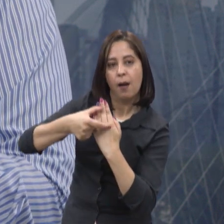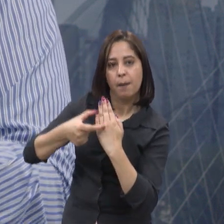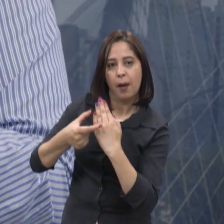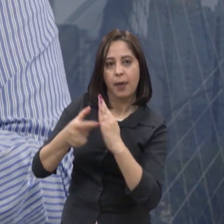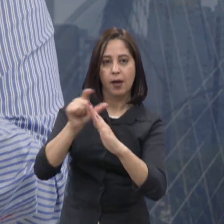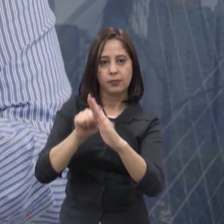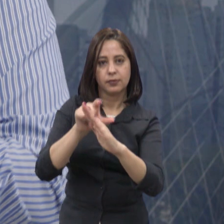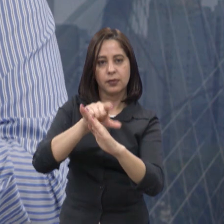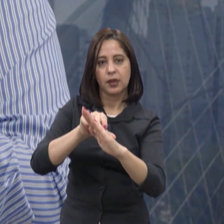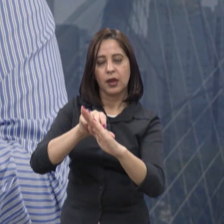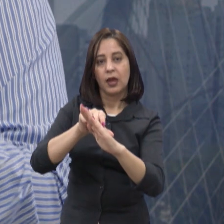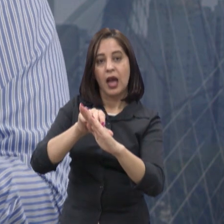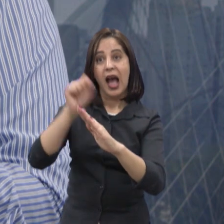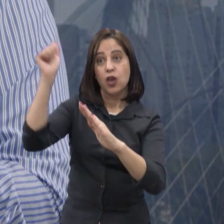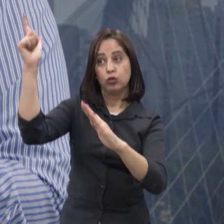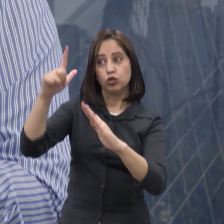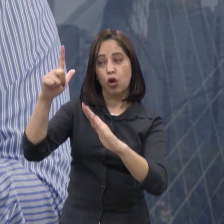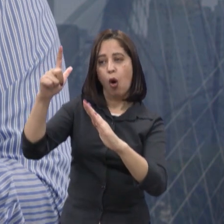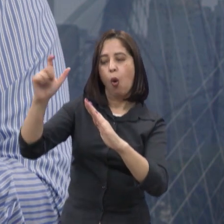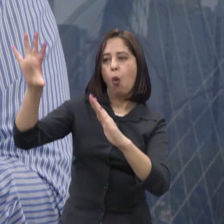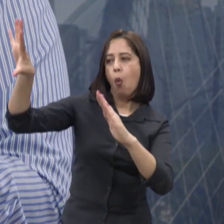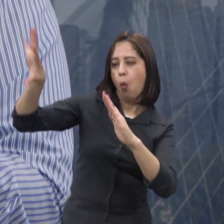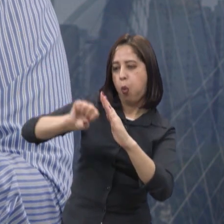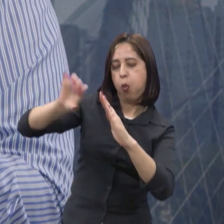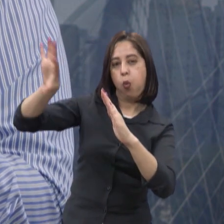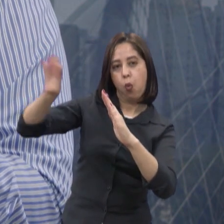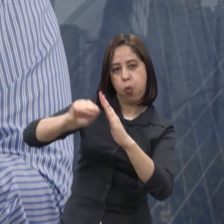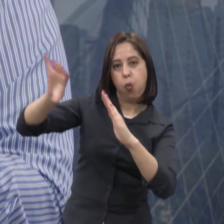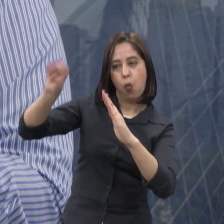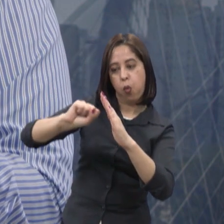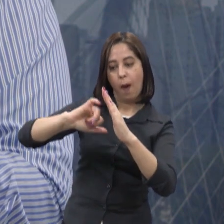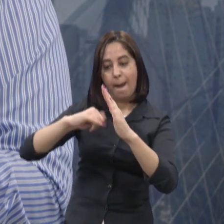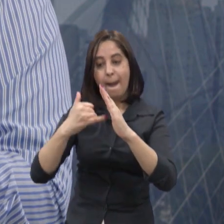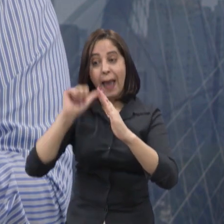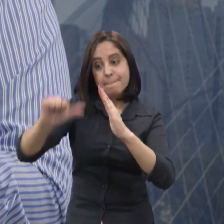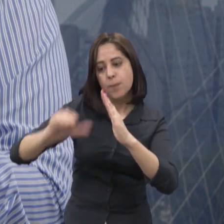solar e converter isso em energia elétrica, em eletricidade.